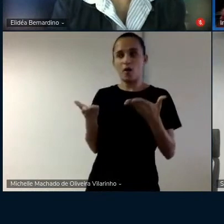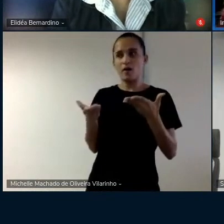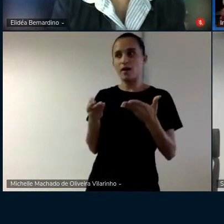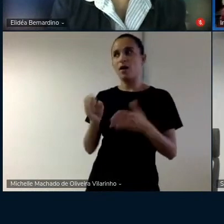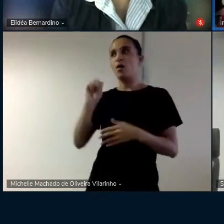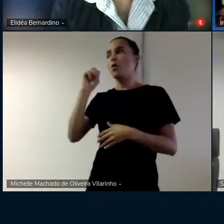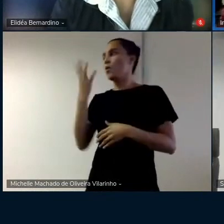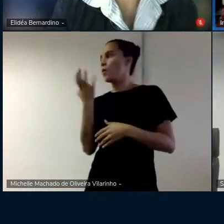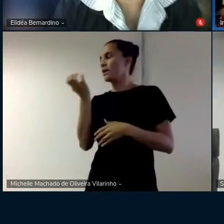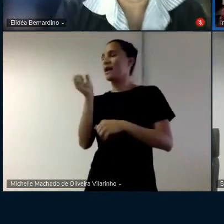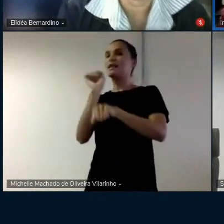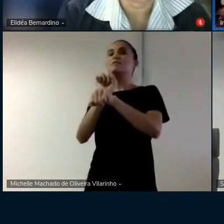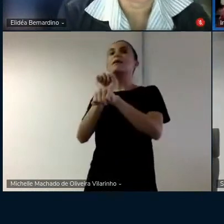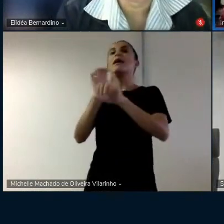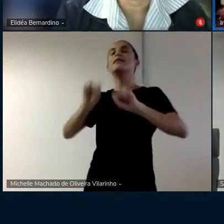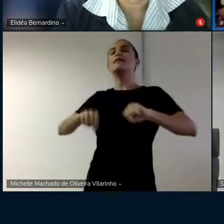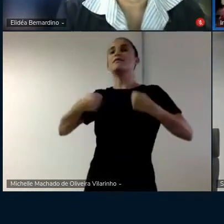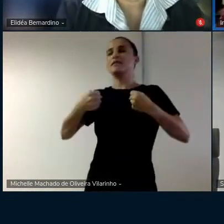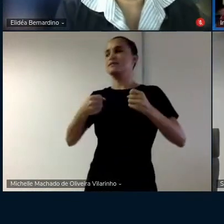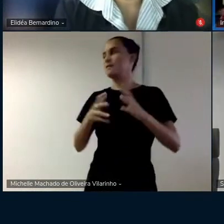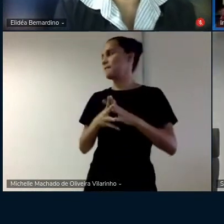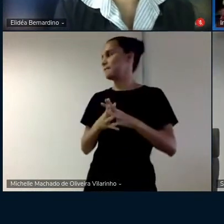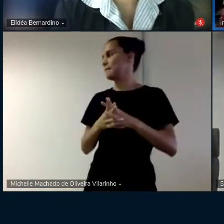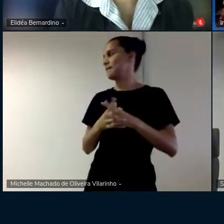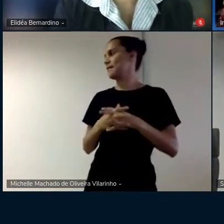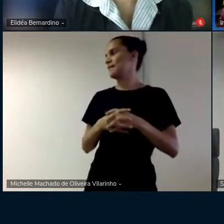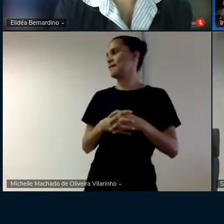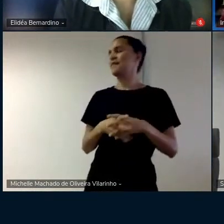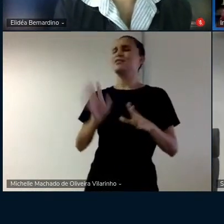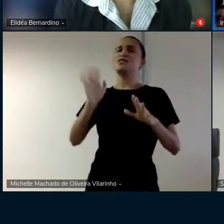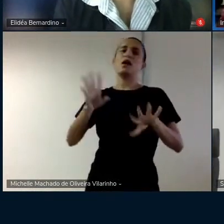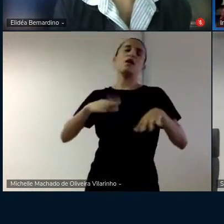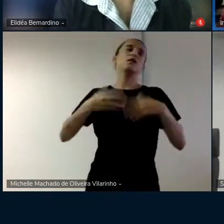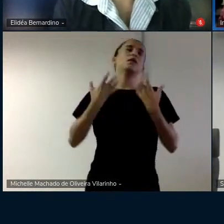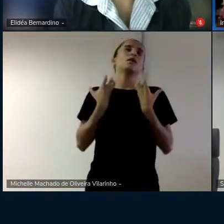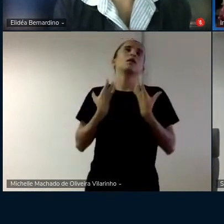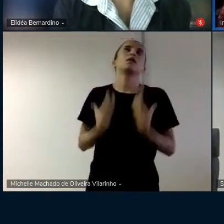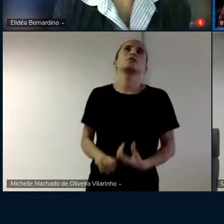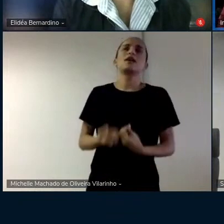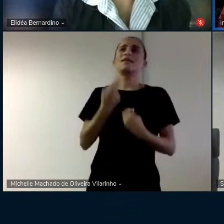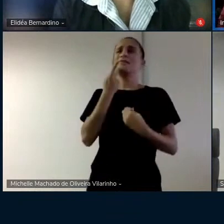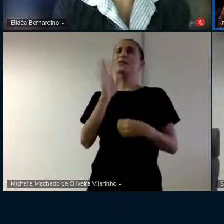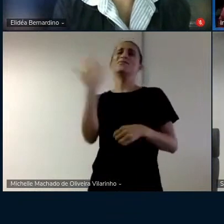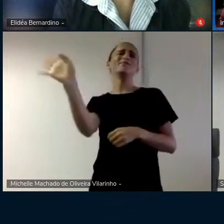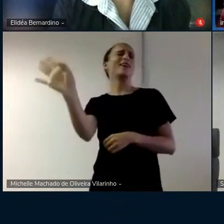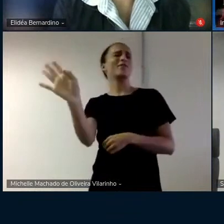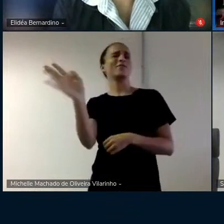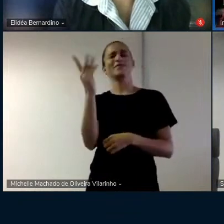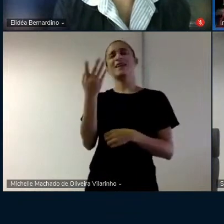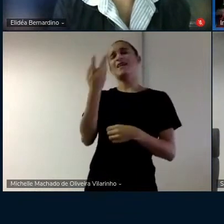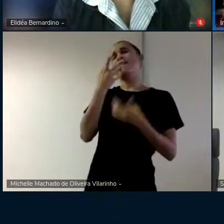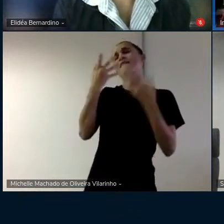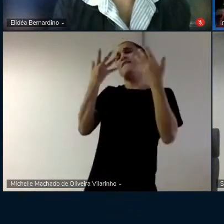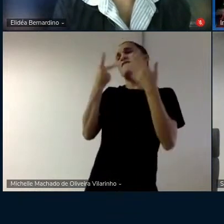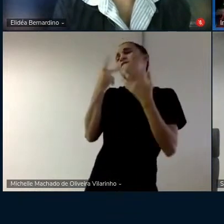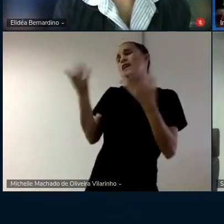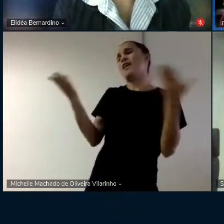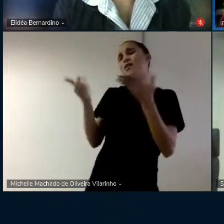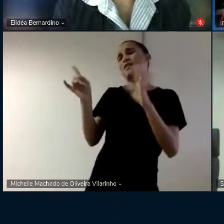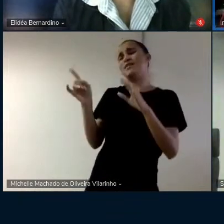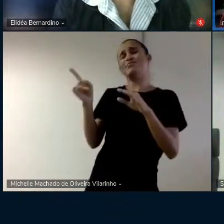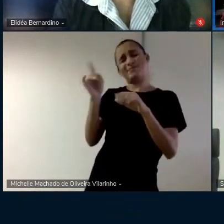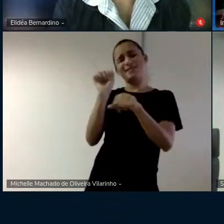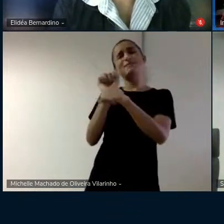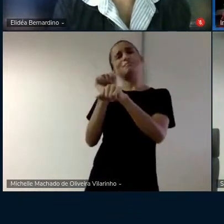ou você quer esperar a defesa não professora eu estava exalta não é que eu fale deixa a sua defesa então assim eu